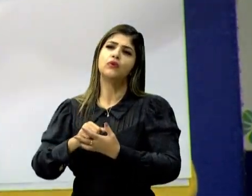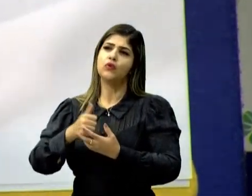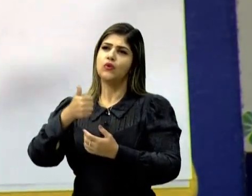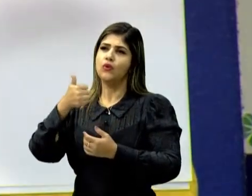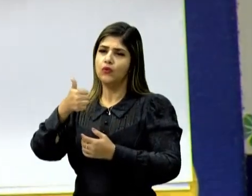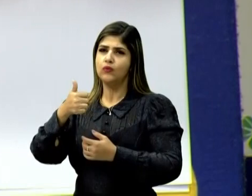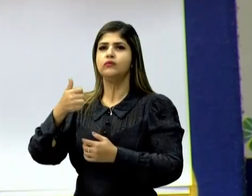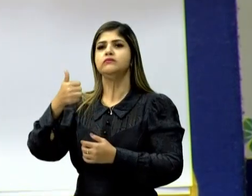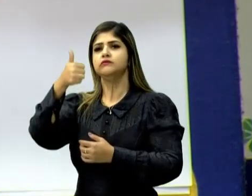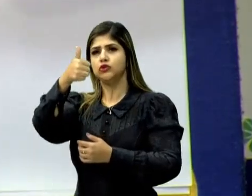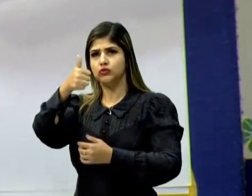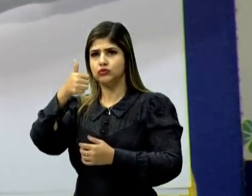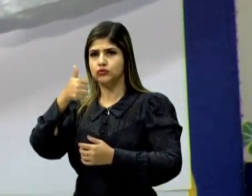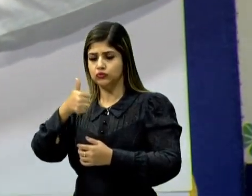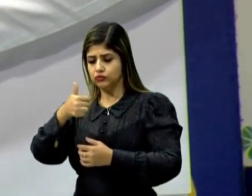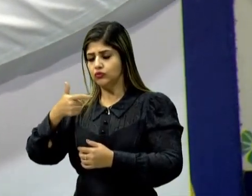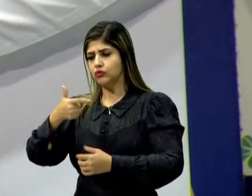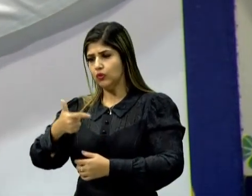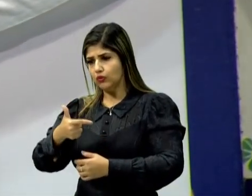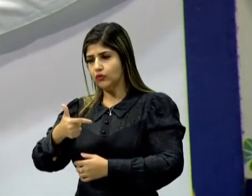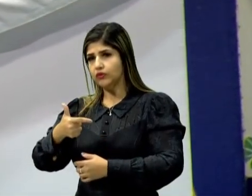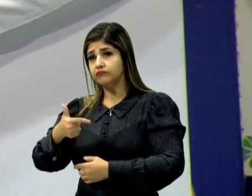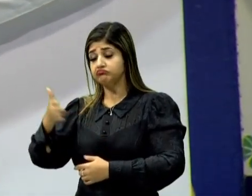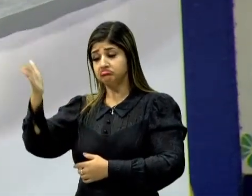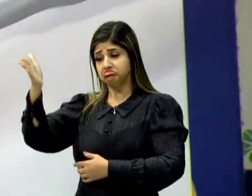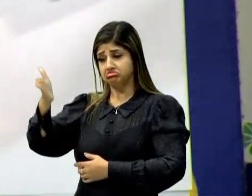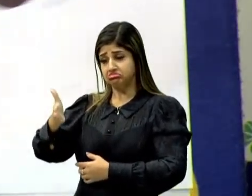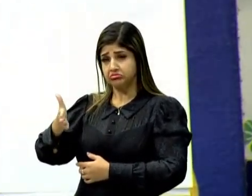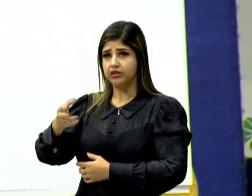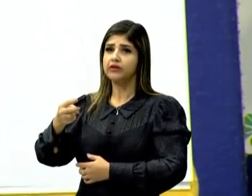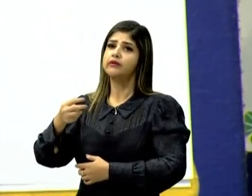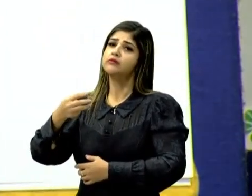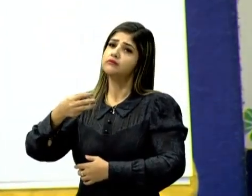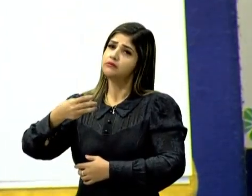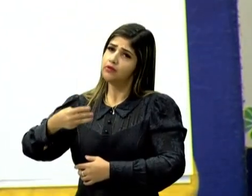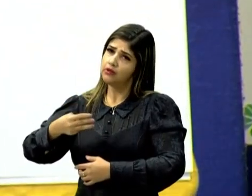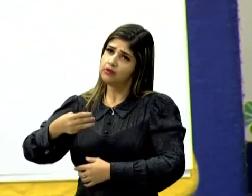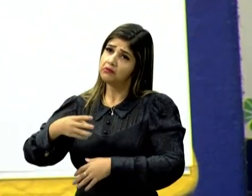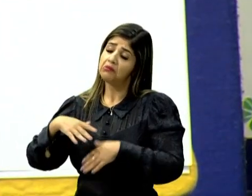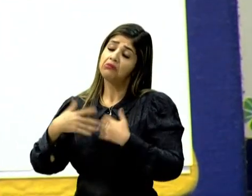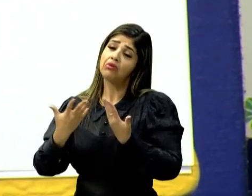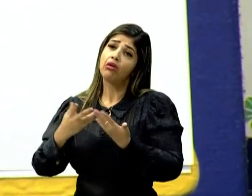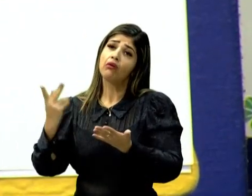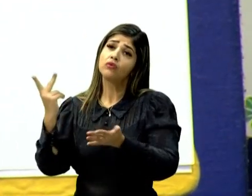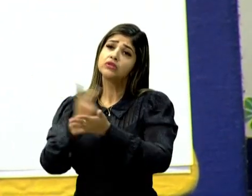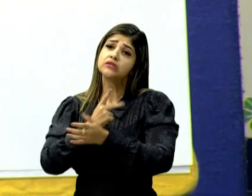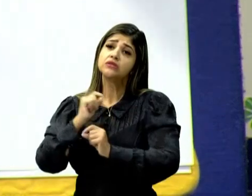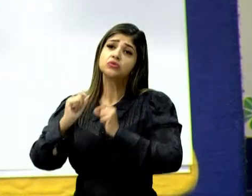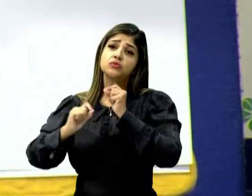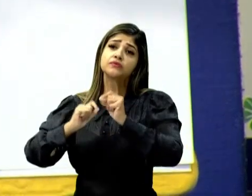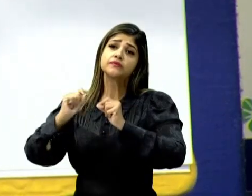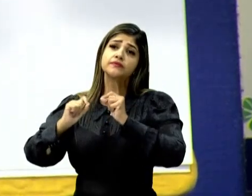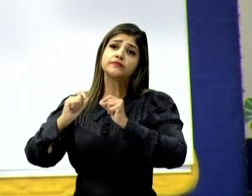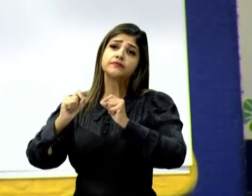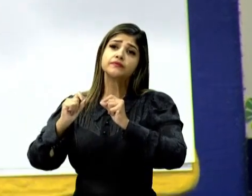1 é 2. E a quarta diagonal, 2 mais 1 é 3. O que está acontecendo aqui?